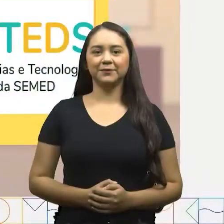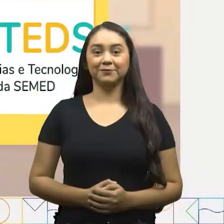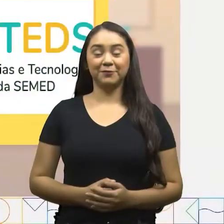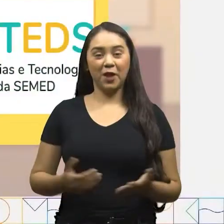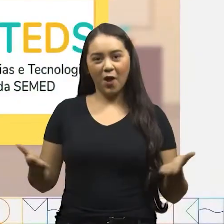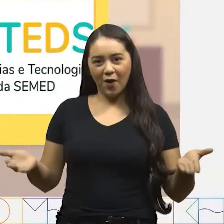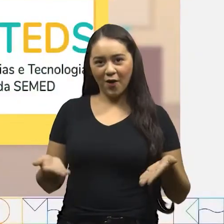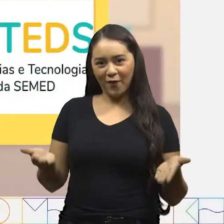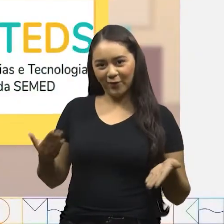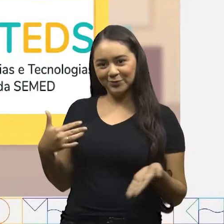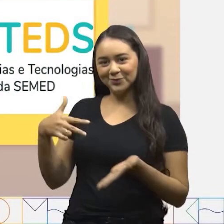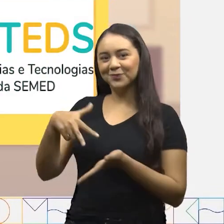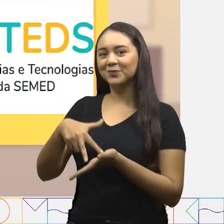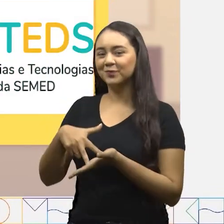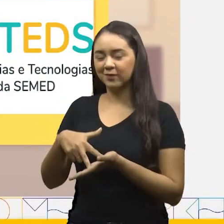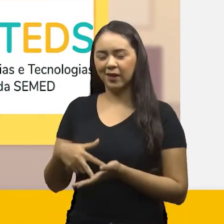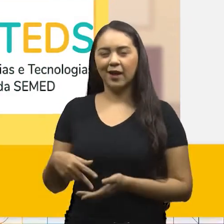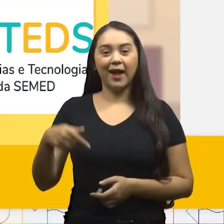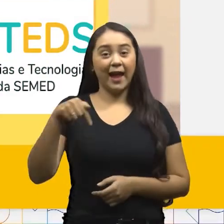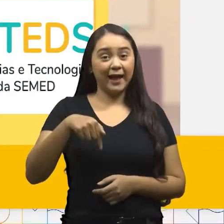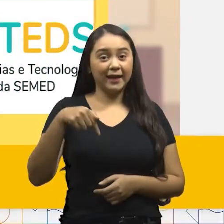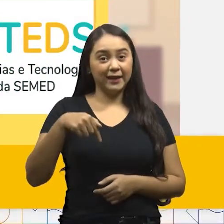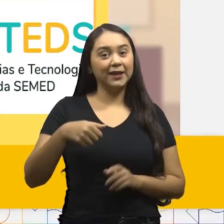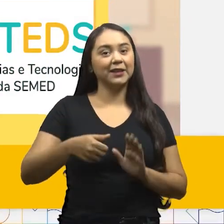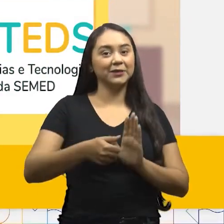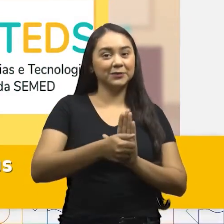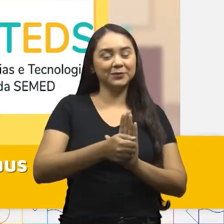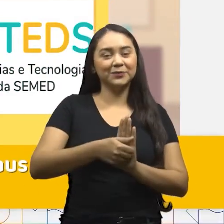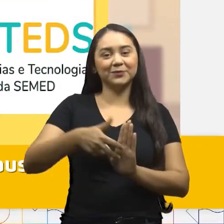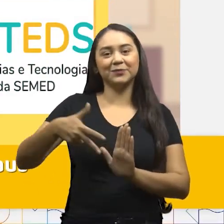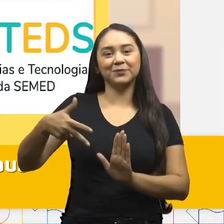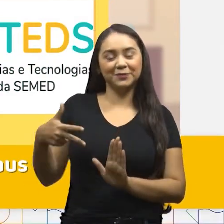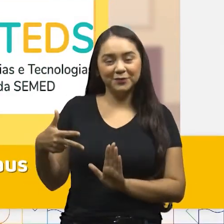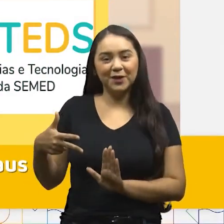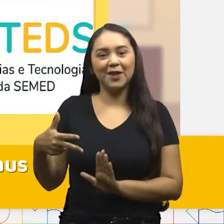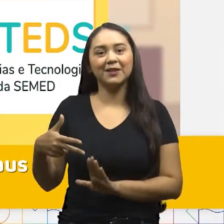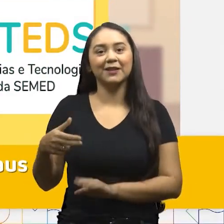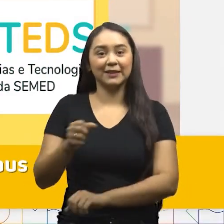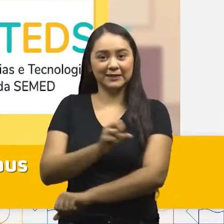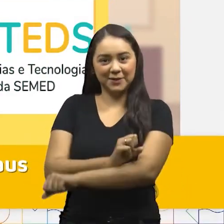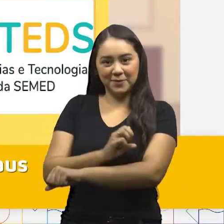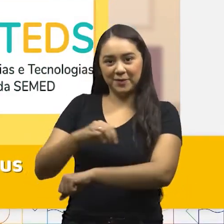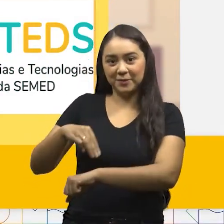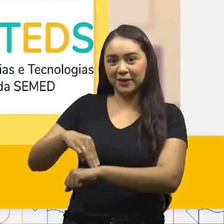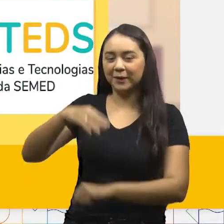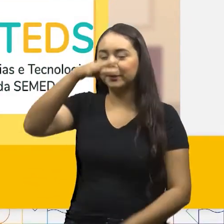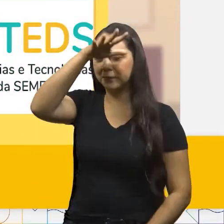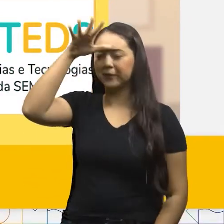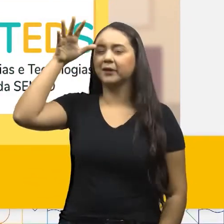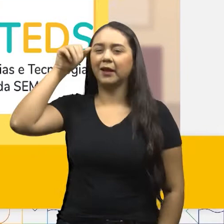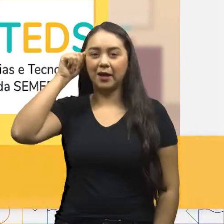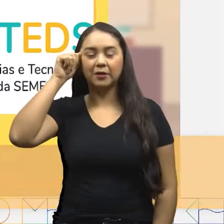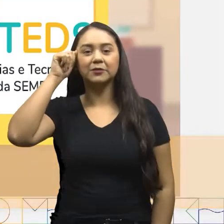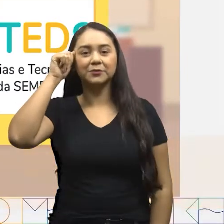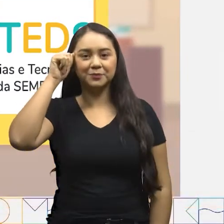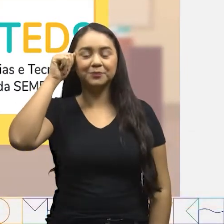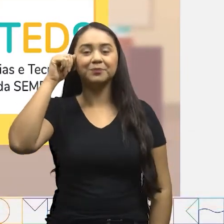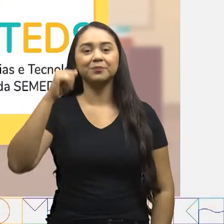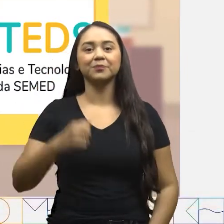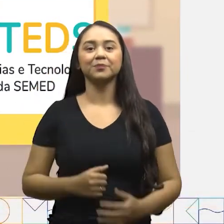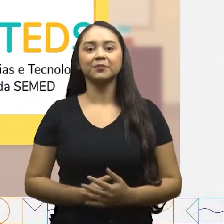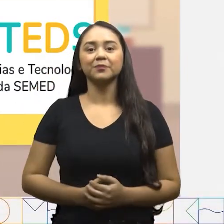Estou aqui no estúdio do Centro de Mídias e Tecnologias Educacionais da CEMED Manaus,